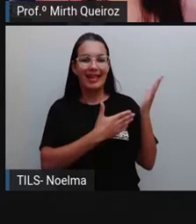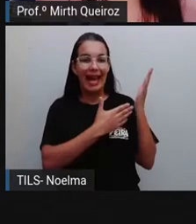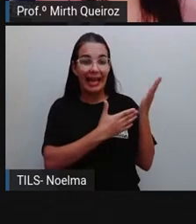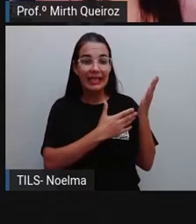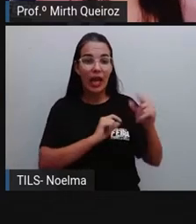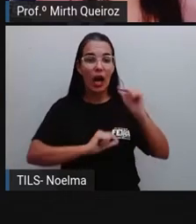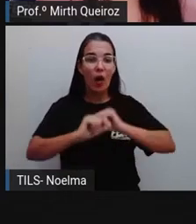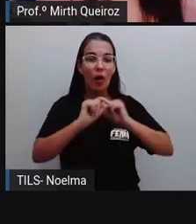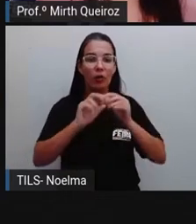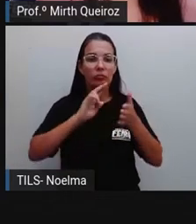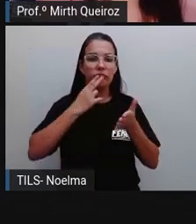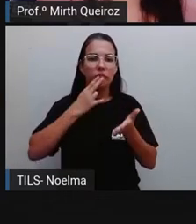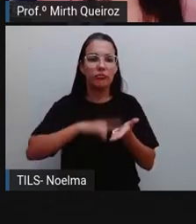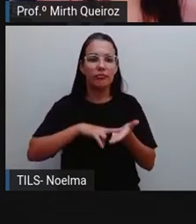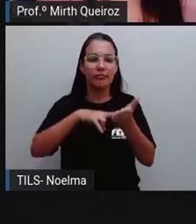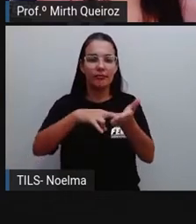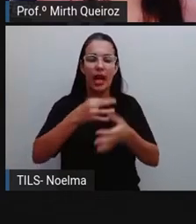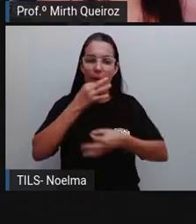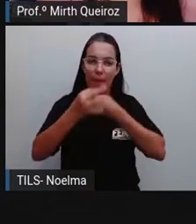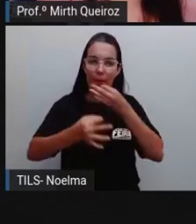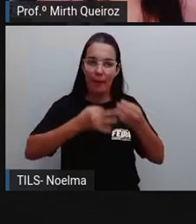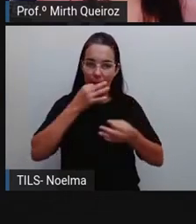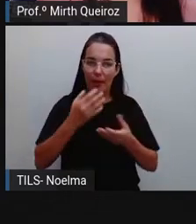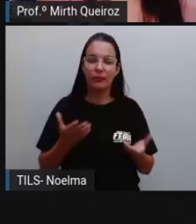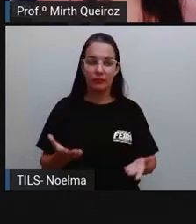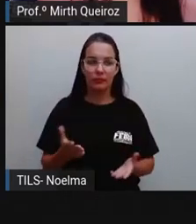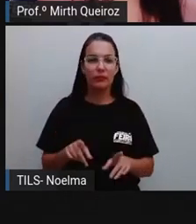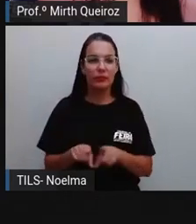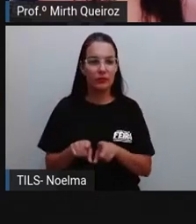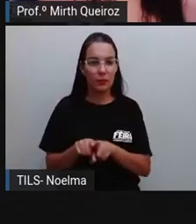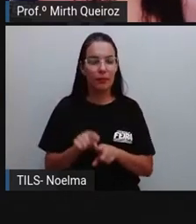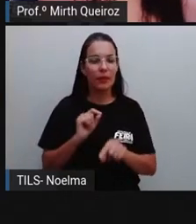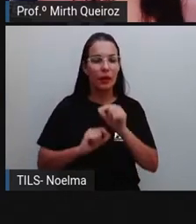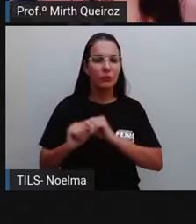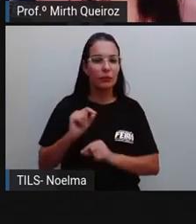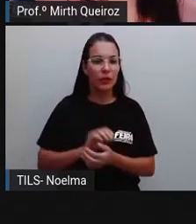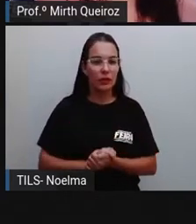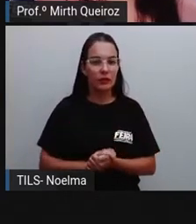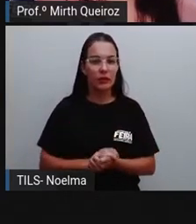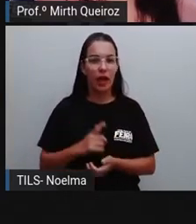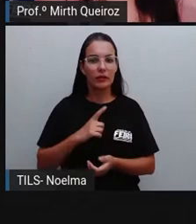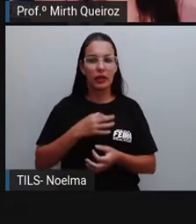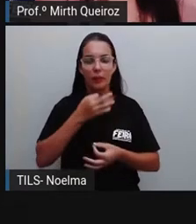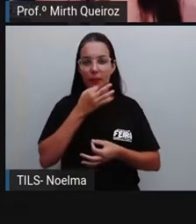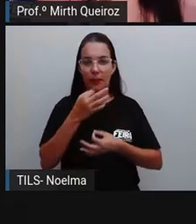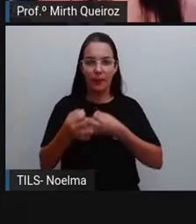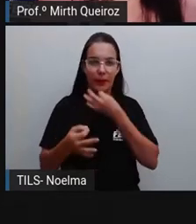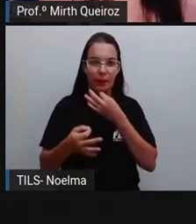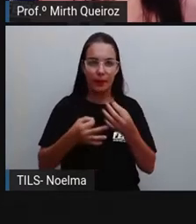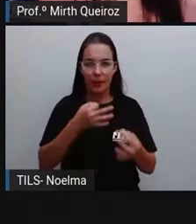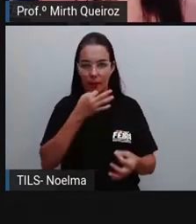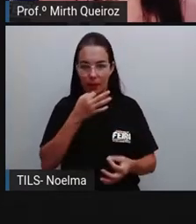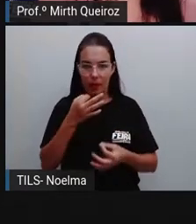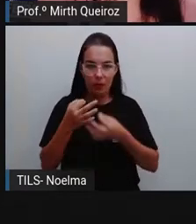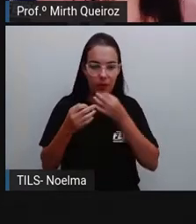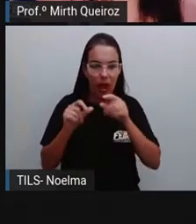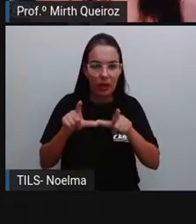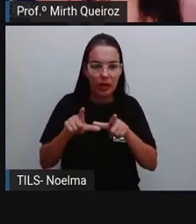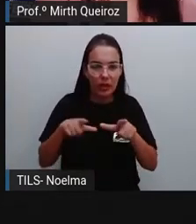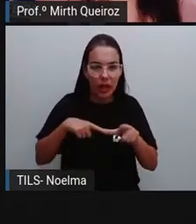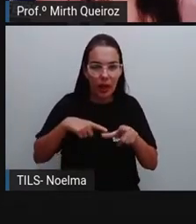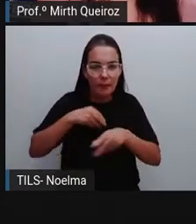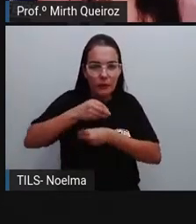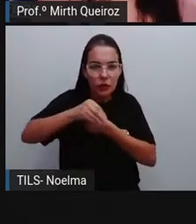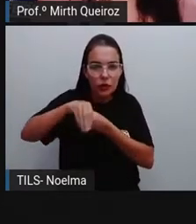argumentativa, ela vai estar inserida aí nesse meio, certo? Essa carta argumentativa, que vai misturar